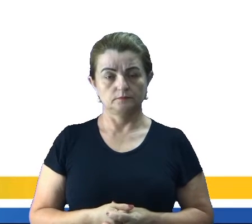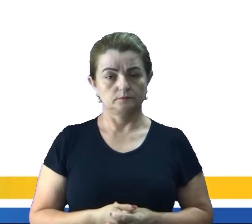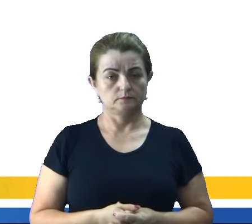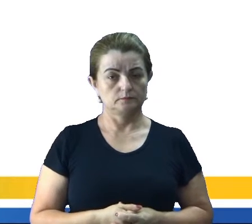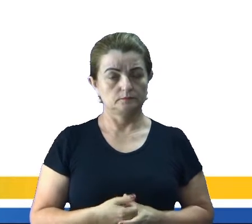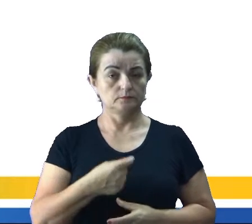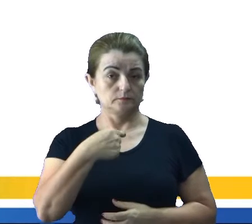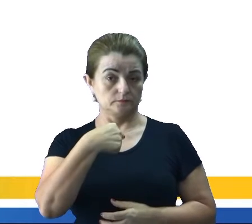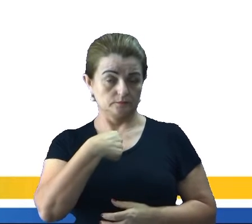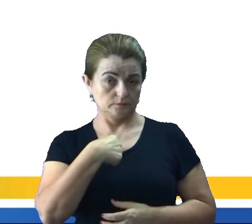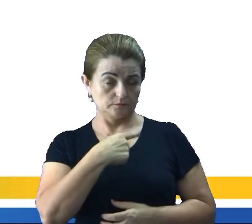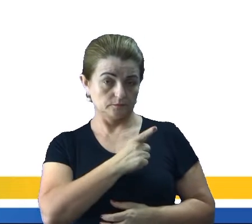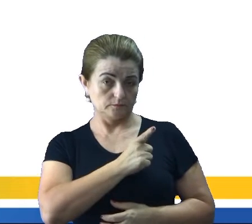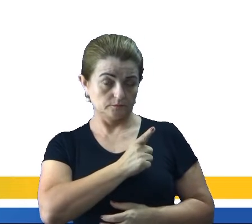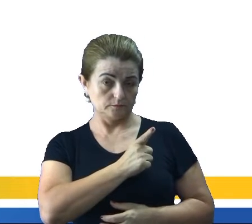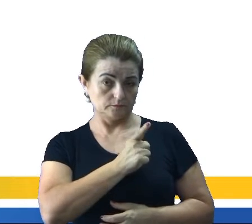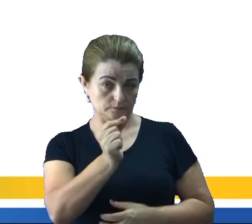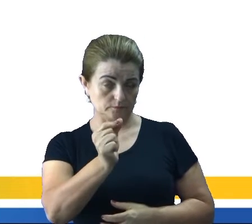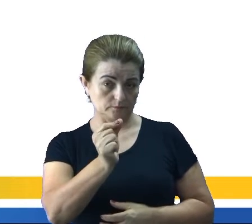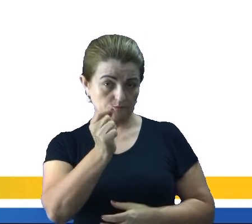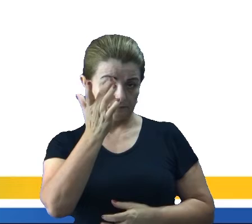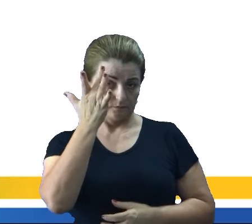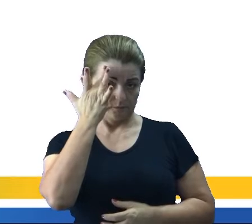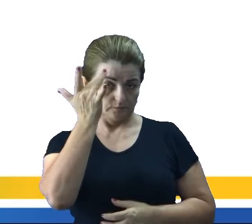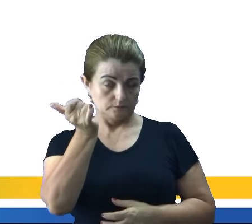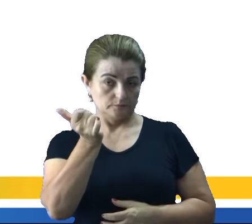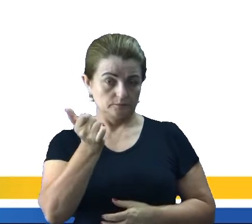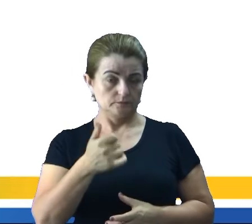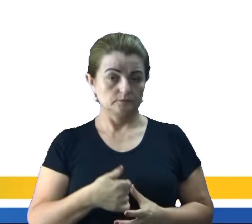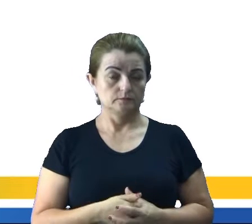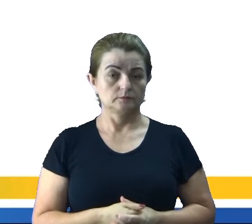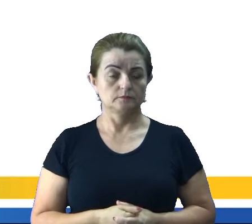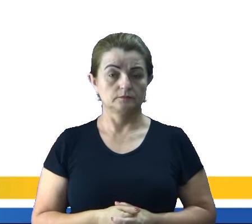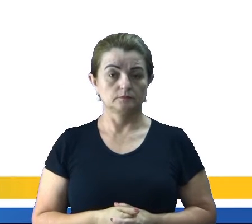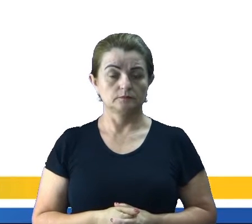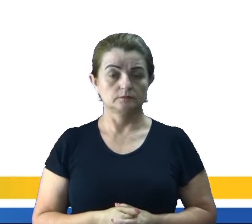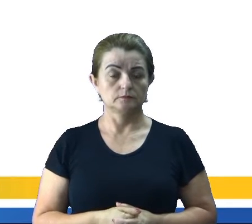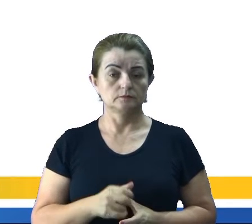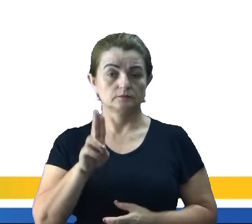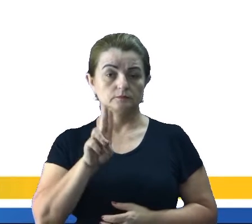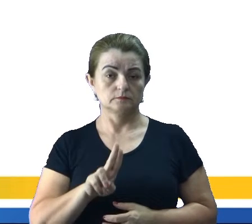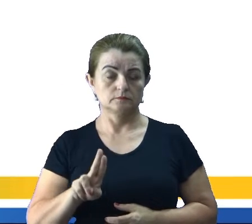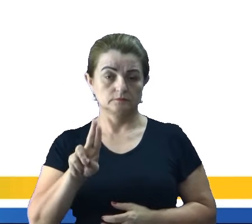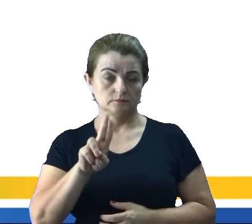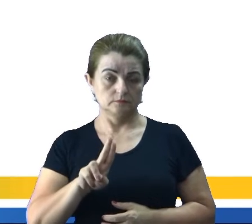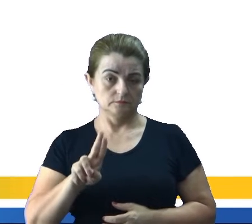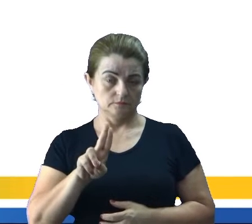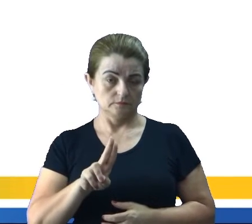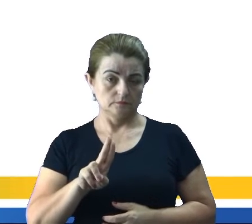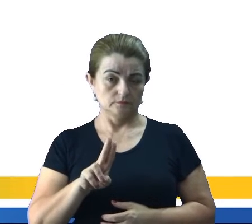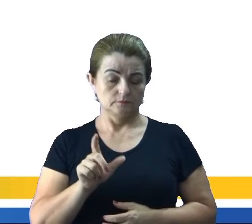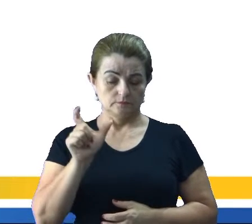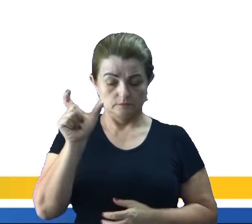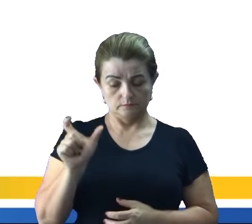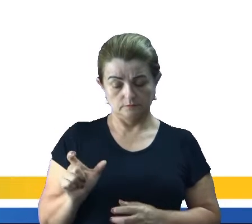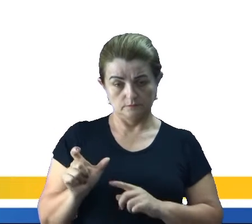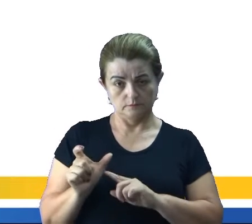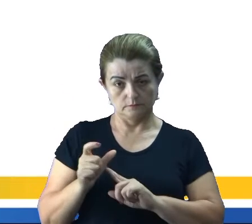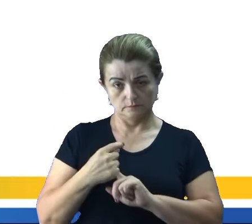Eu vou partir amanhã Eu vou embora amanhã Então eu vou utilizar o sujeito Eu